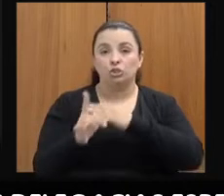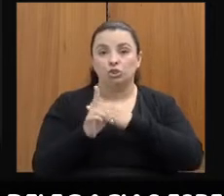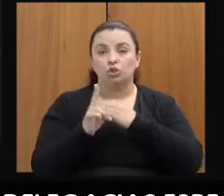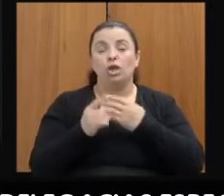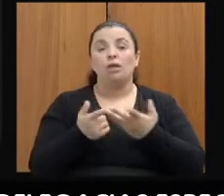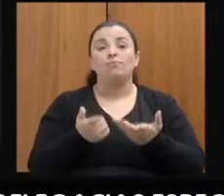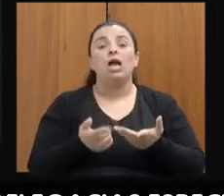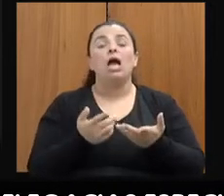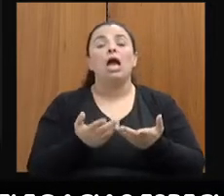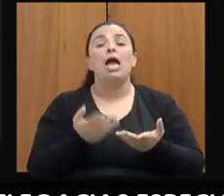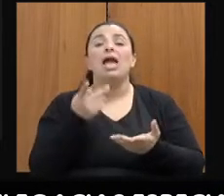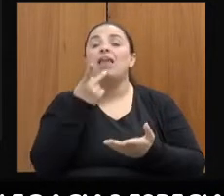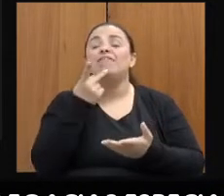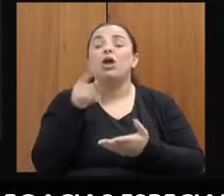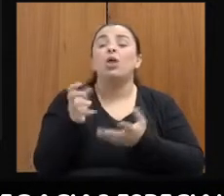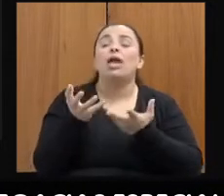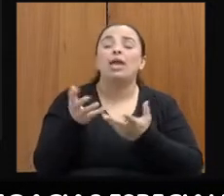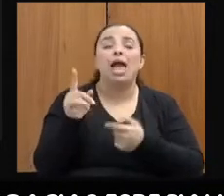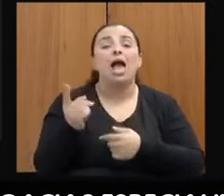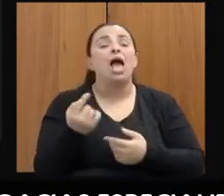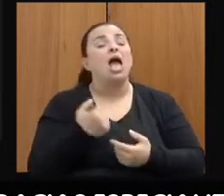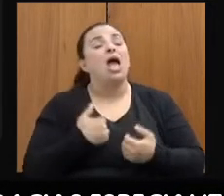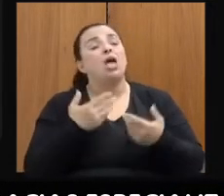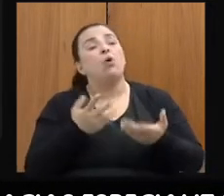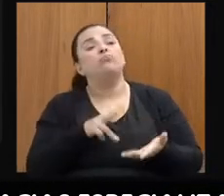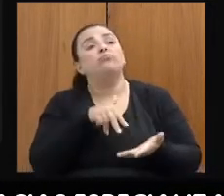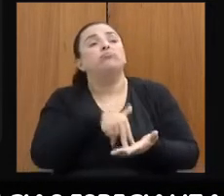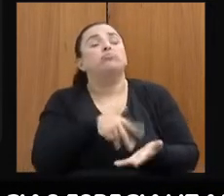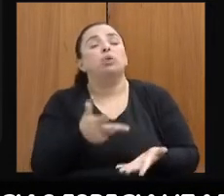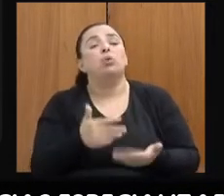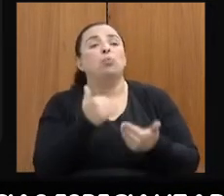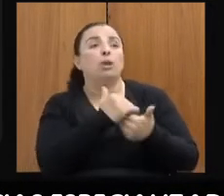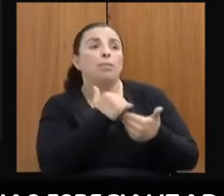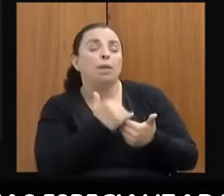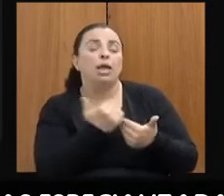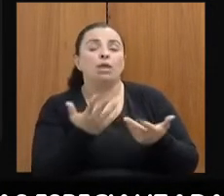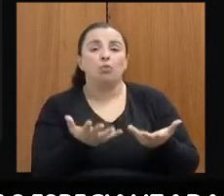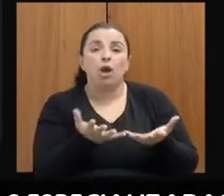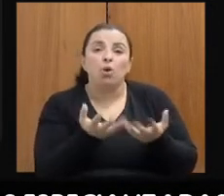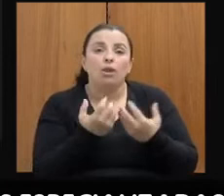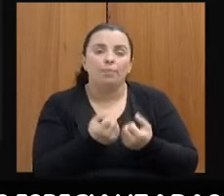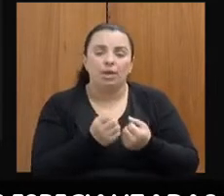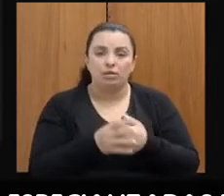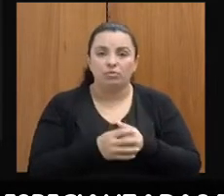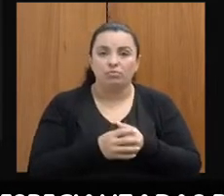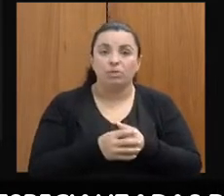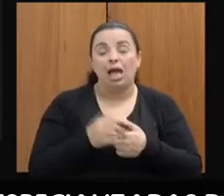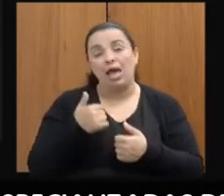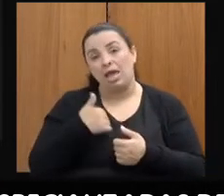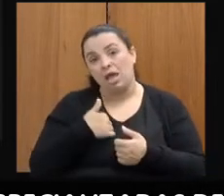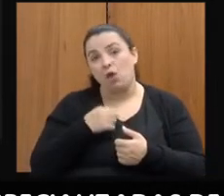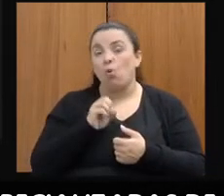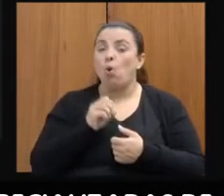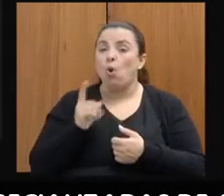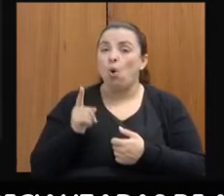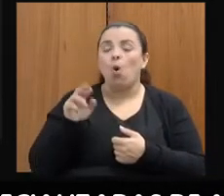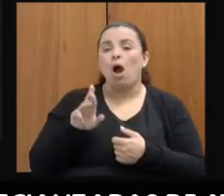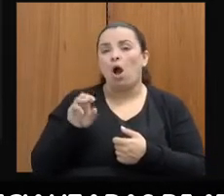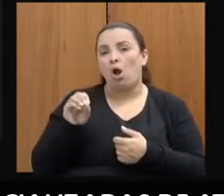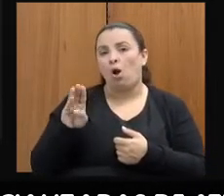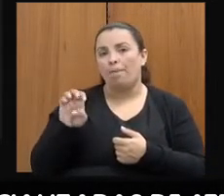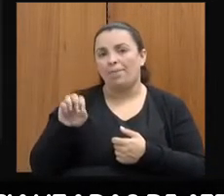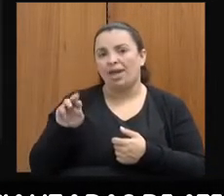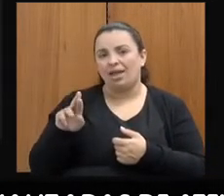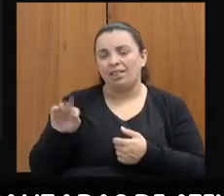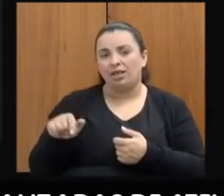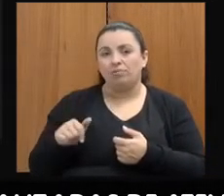Aí eu vim para um acolhimento ou uma orientação. Então, ela passa nesse primeiro atendimento, ou eu ou a Roberta, que é a psicóloga, a gente faz esse